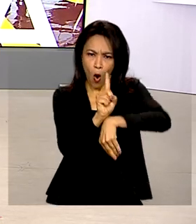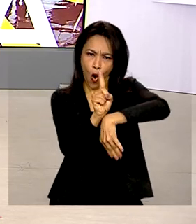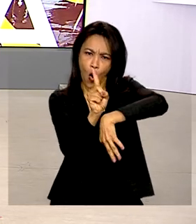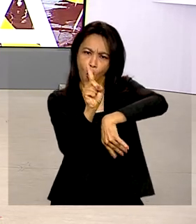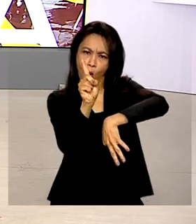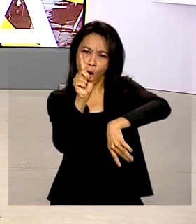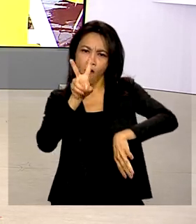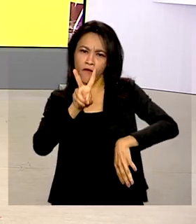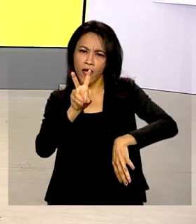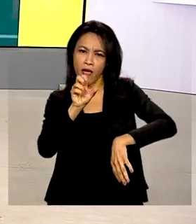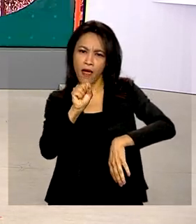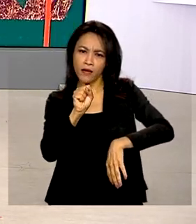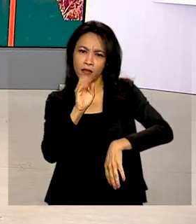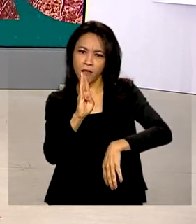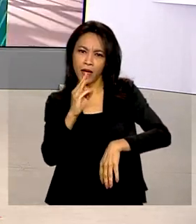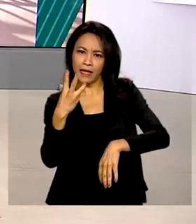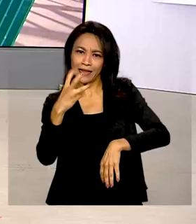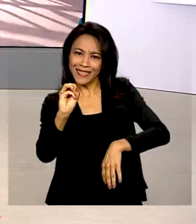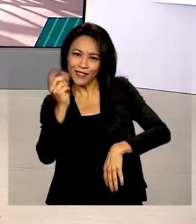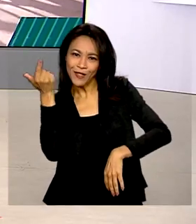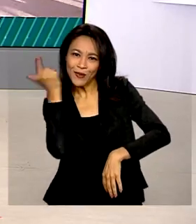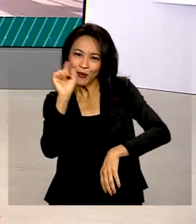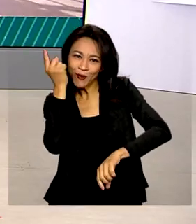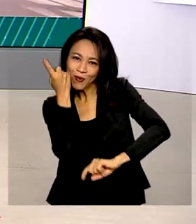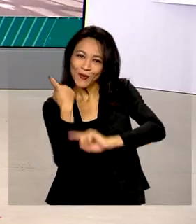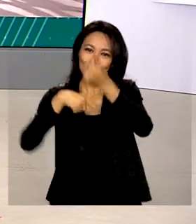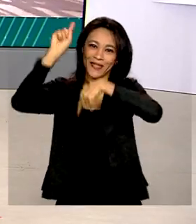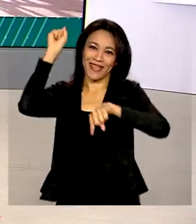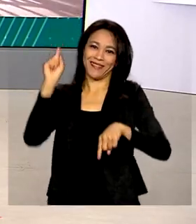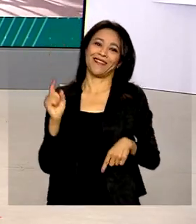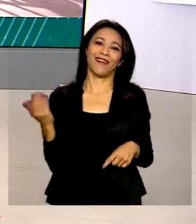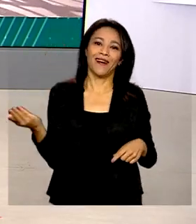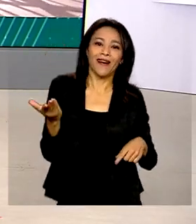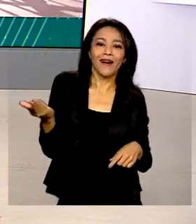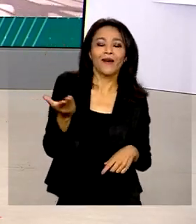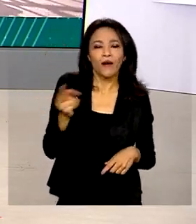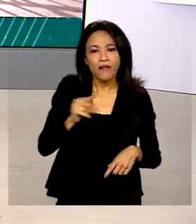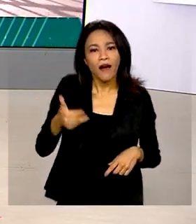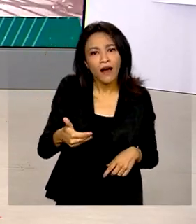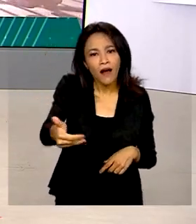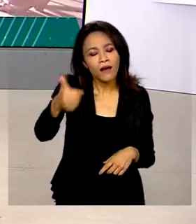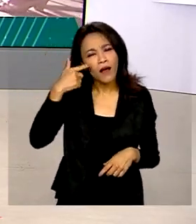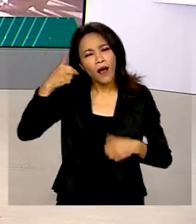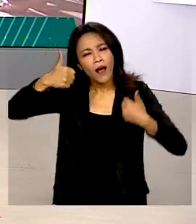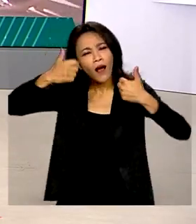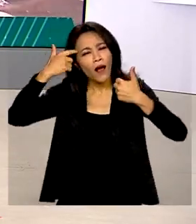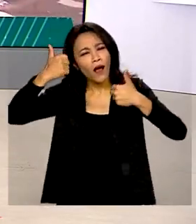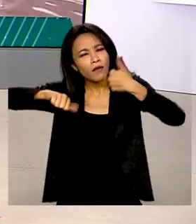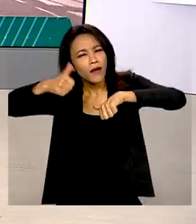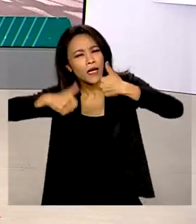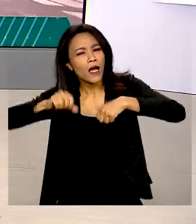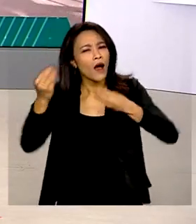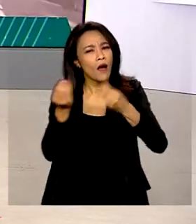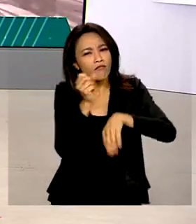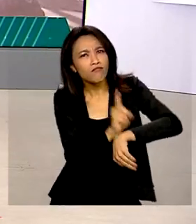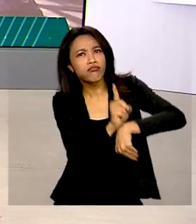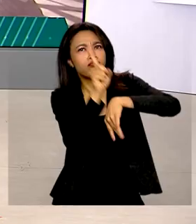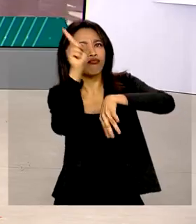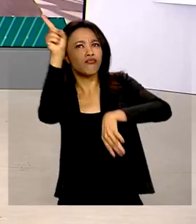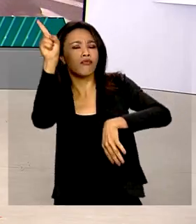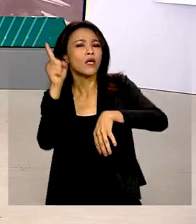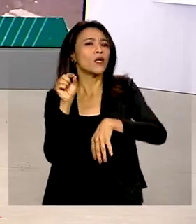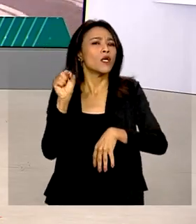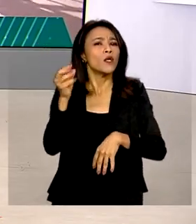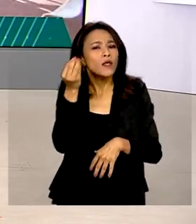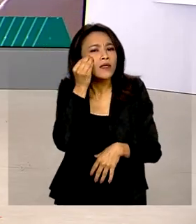-30 foi realizado com sucesso. Agora, a missão vai analisar os resultados do voo e dos experimentos feitos